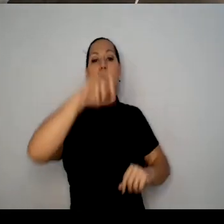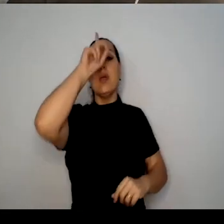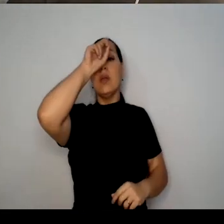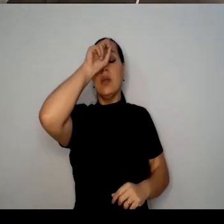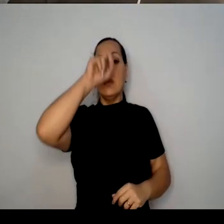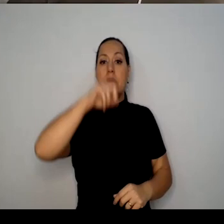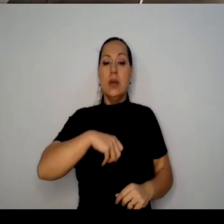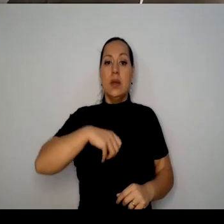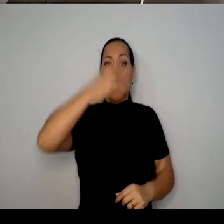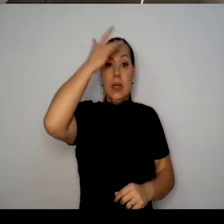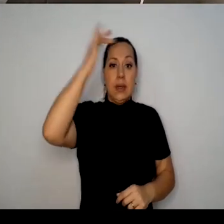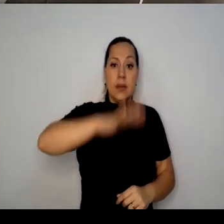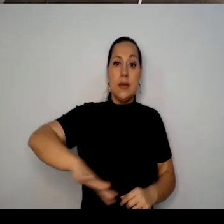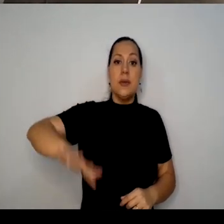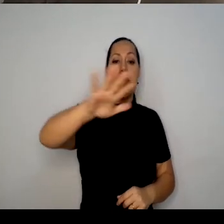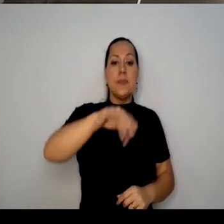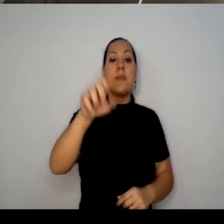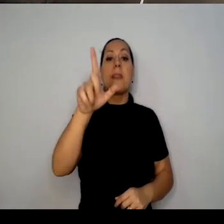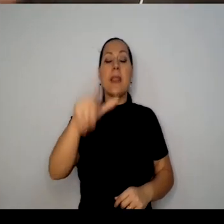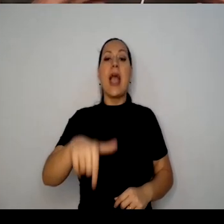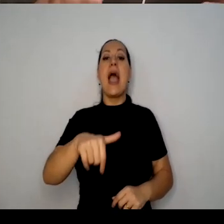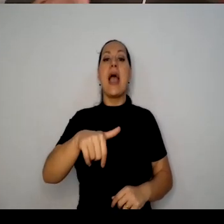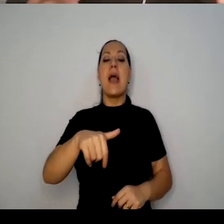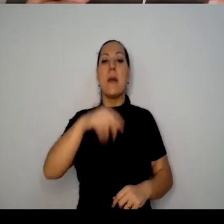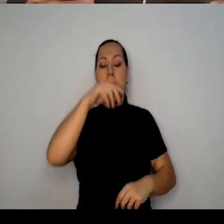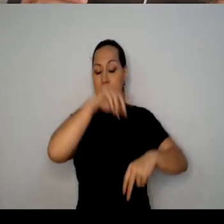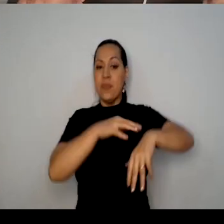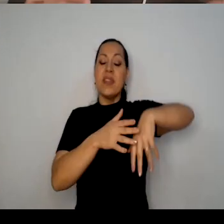desse grande hospital. O nosso,